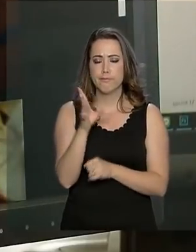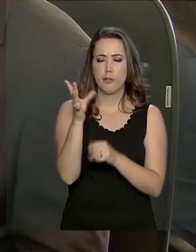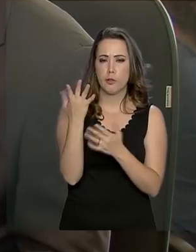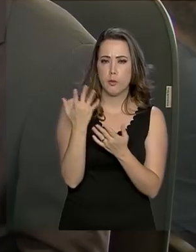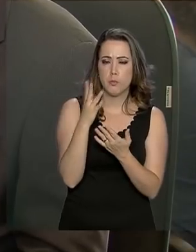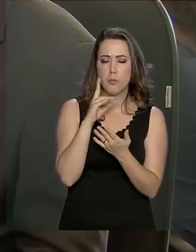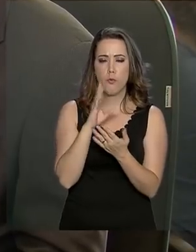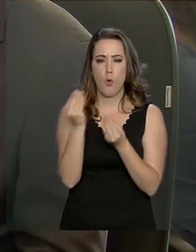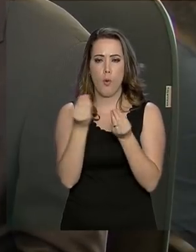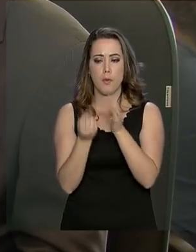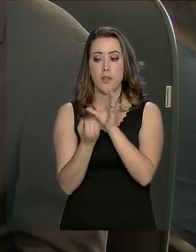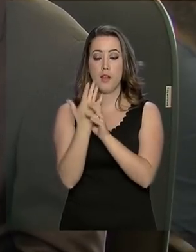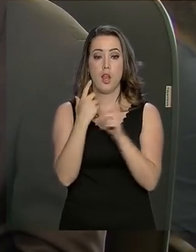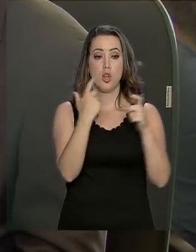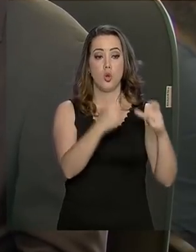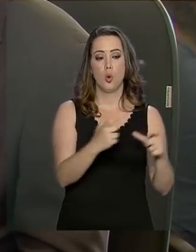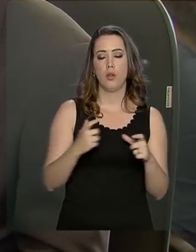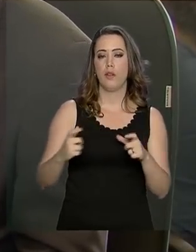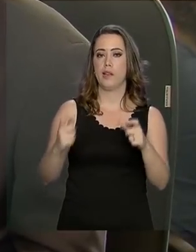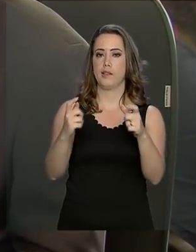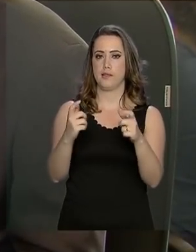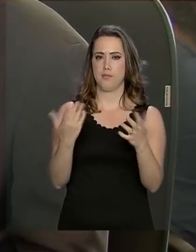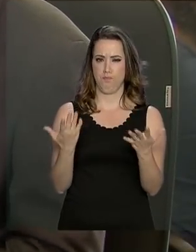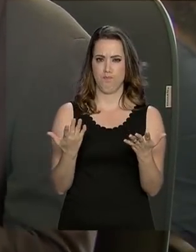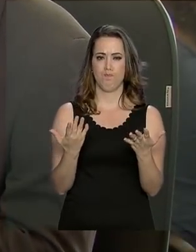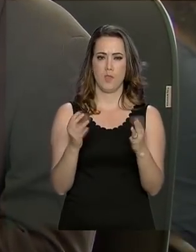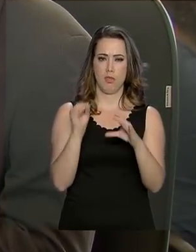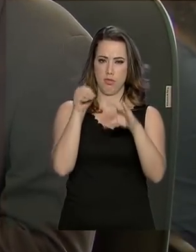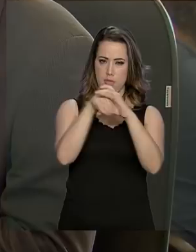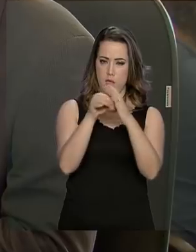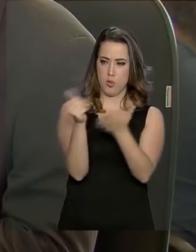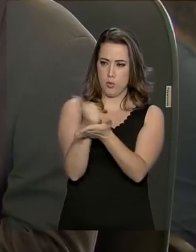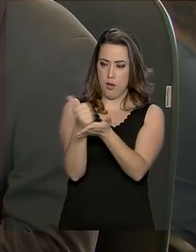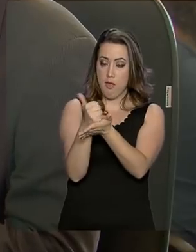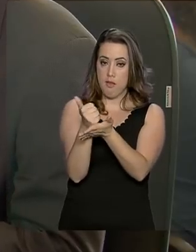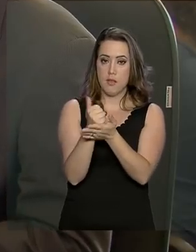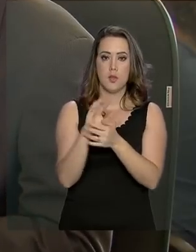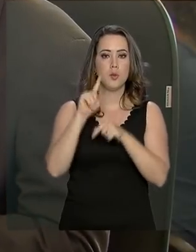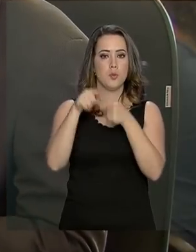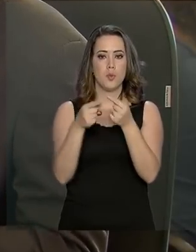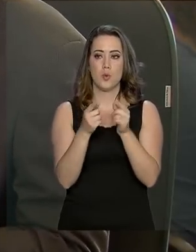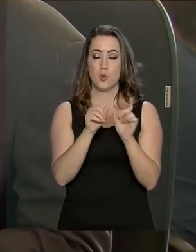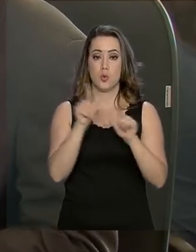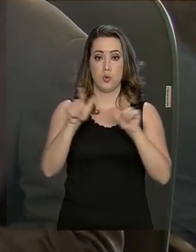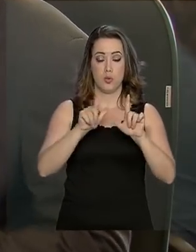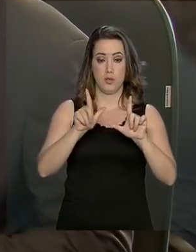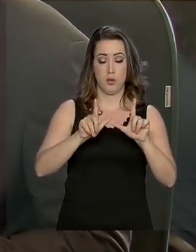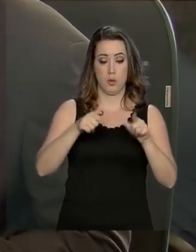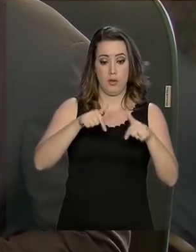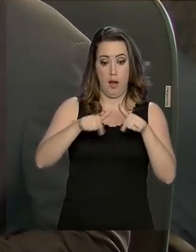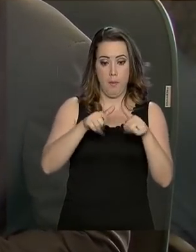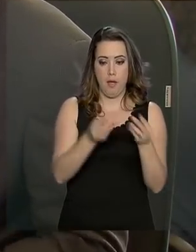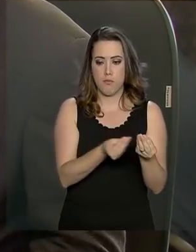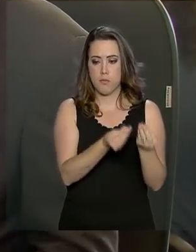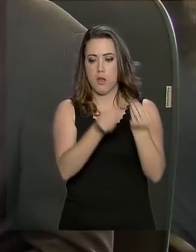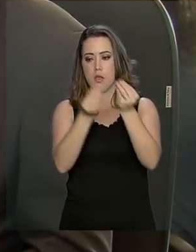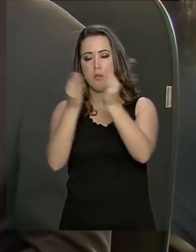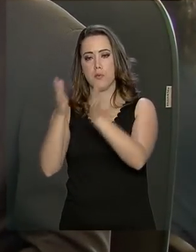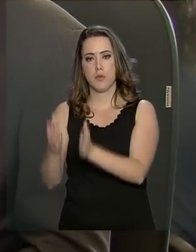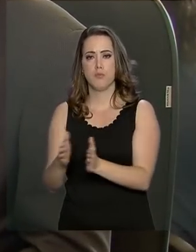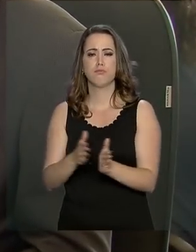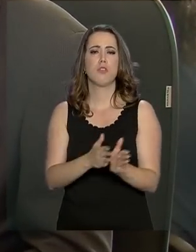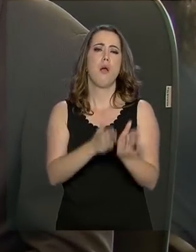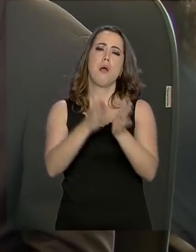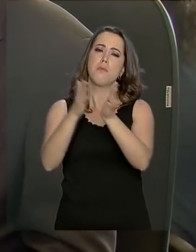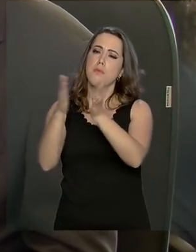utilizando para criar ambientes virtuais. Depois, todo esse trabalho vai para a programação. E são inúmeras etapas até